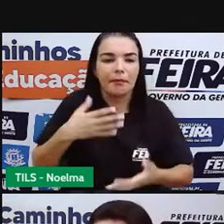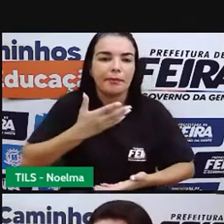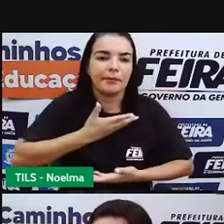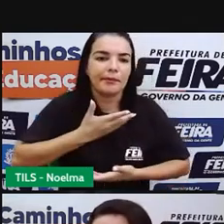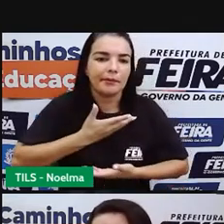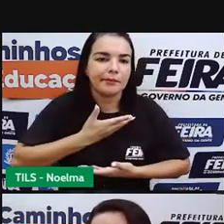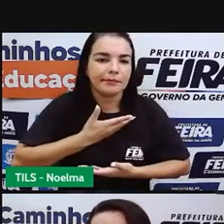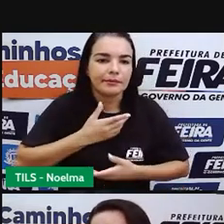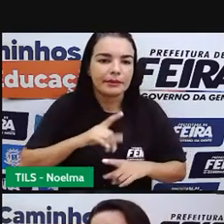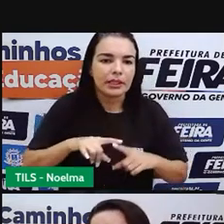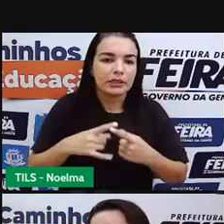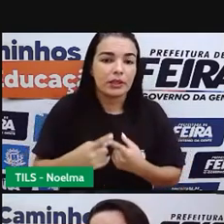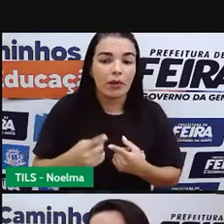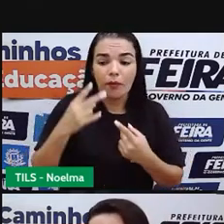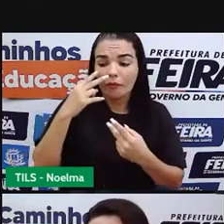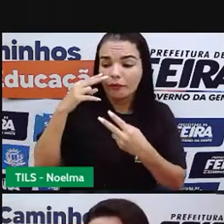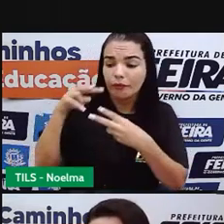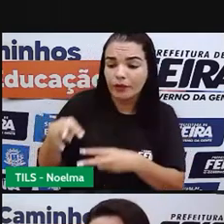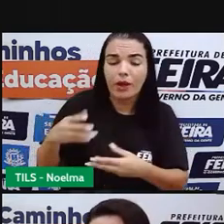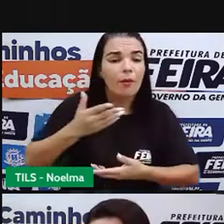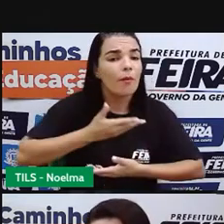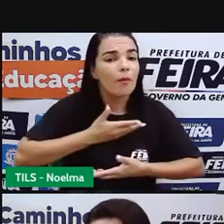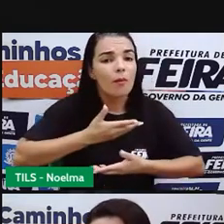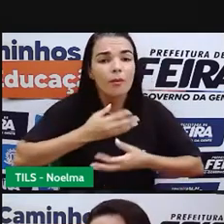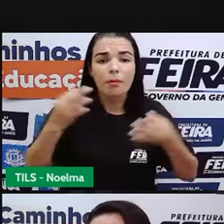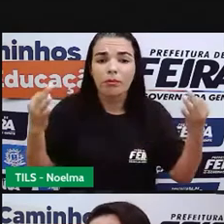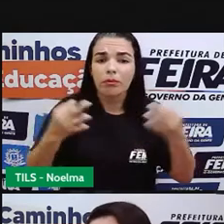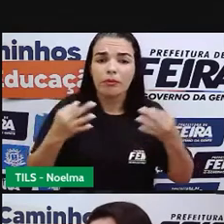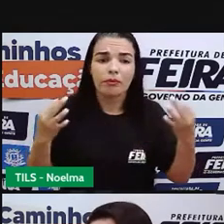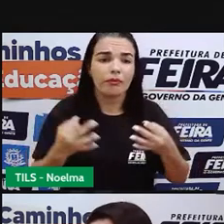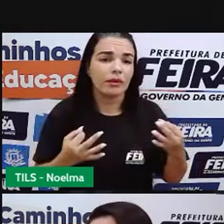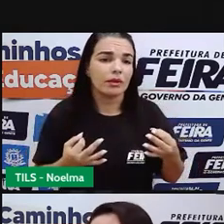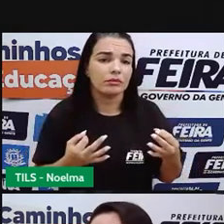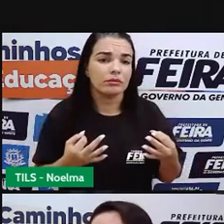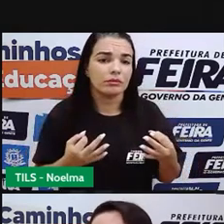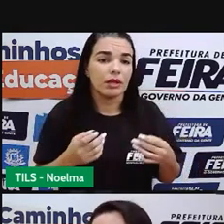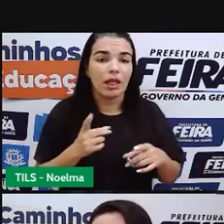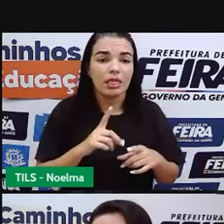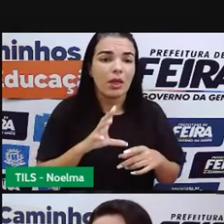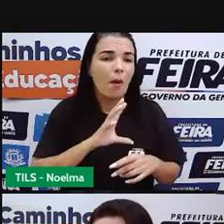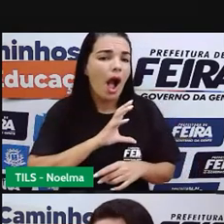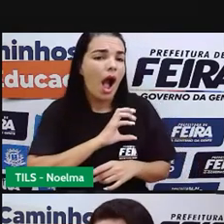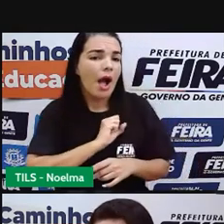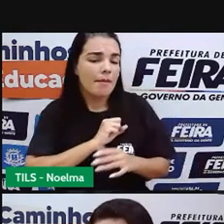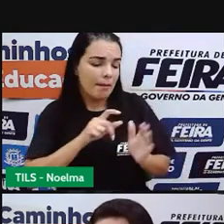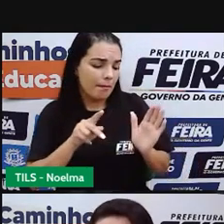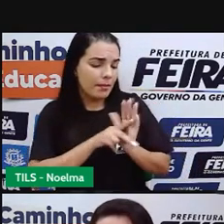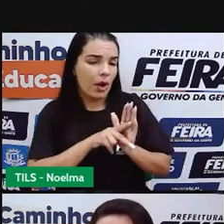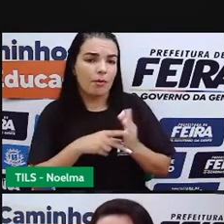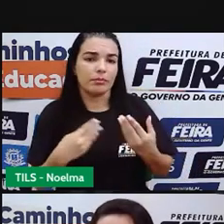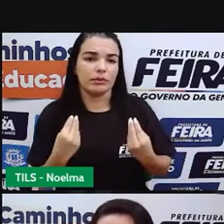próprio corpo como ele realmente é, né? E não se amam do jeito que são.